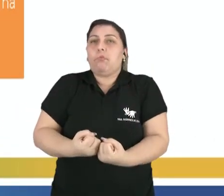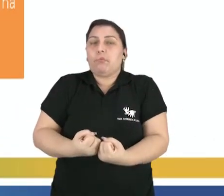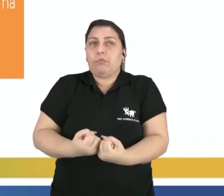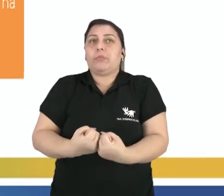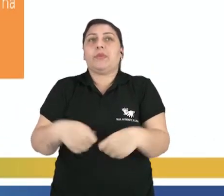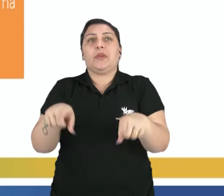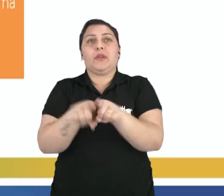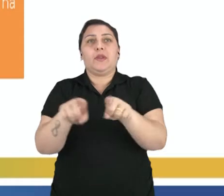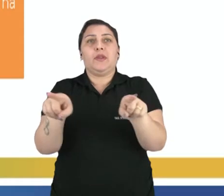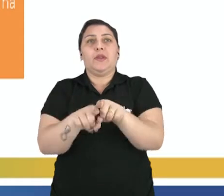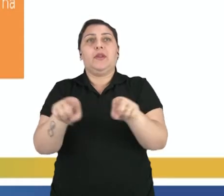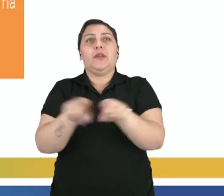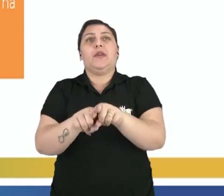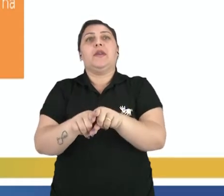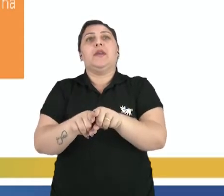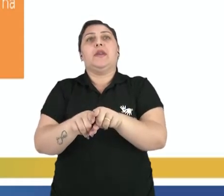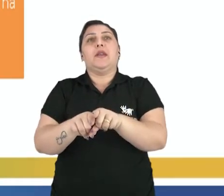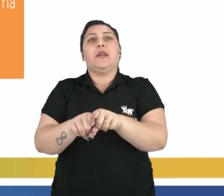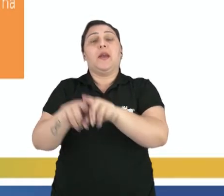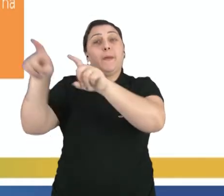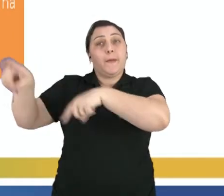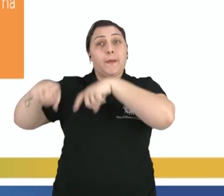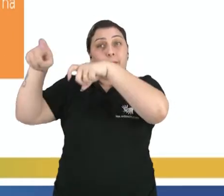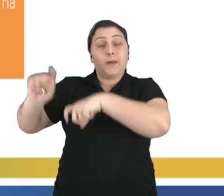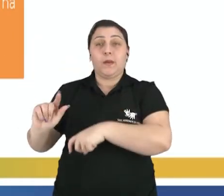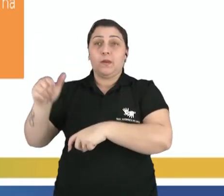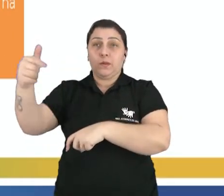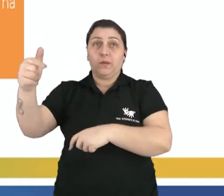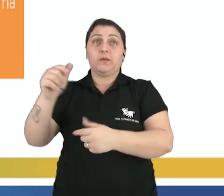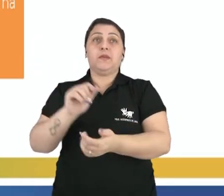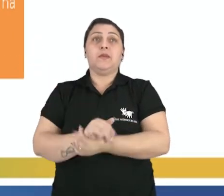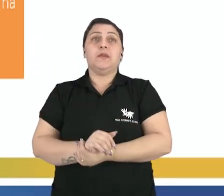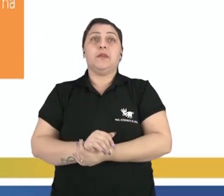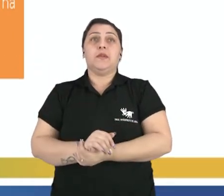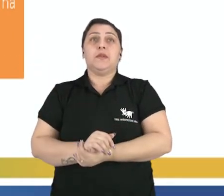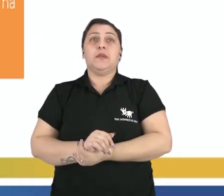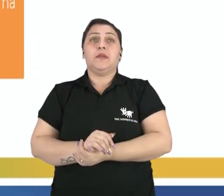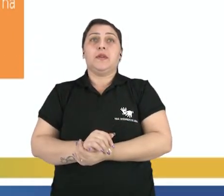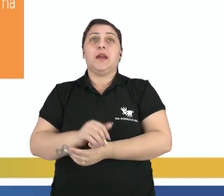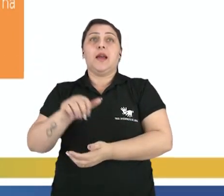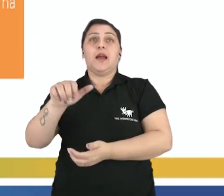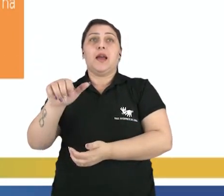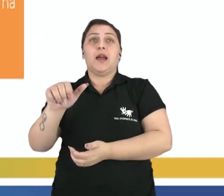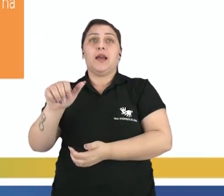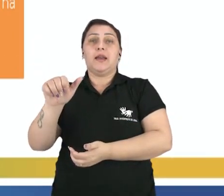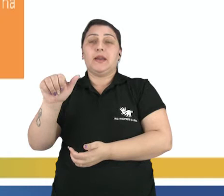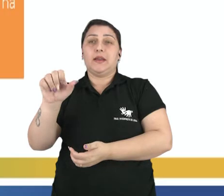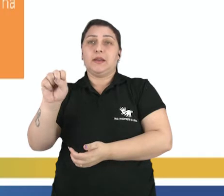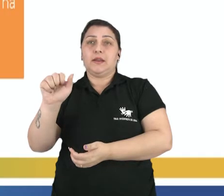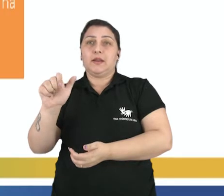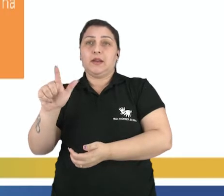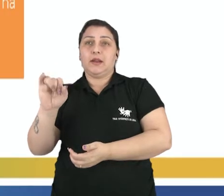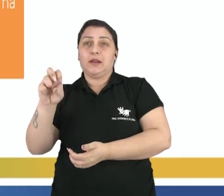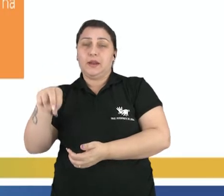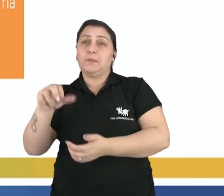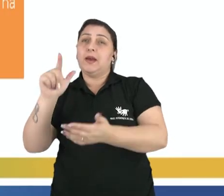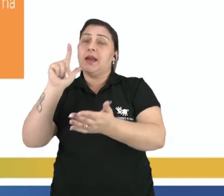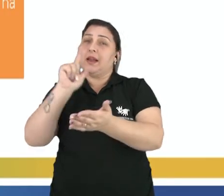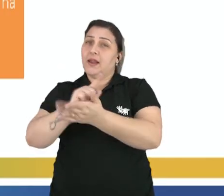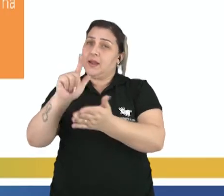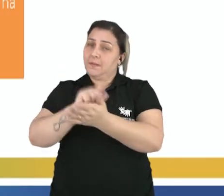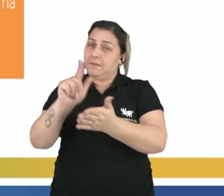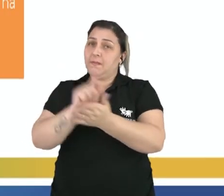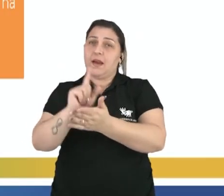aquacultura salina e agrícola, entre outros. Aquacultura salina é a dessalinização da água, né? Para que ela seja